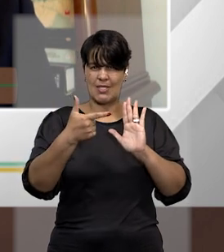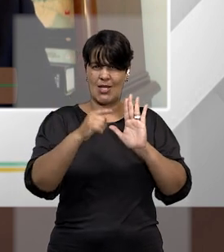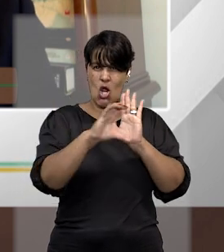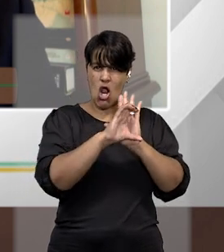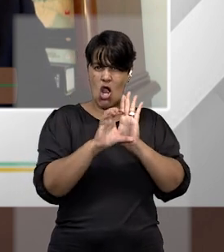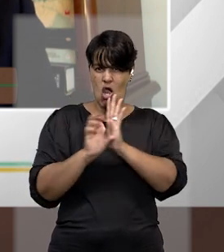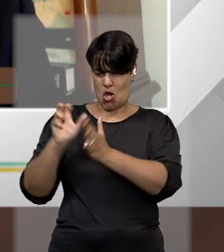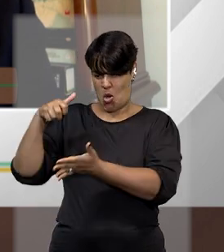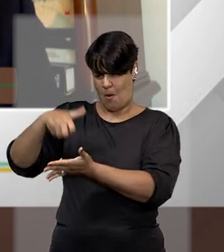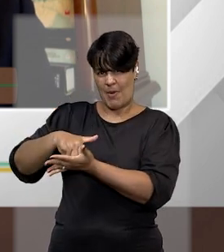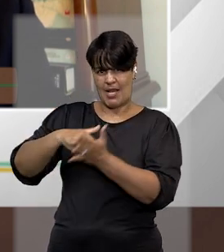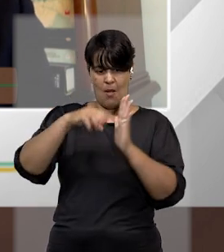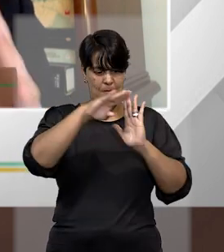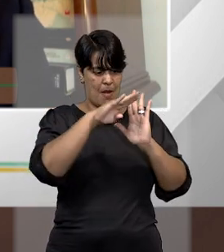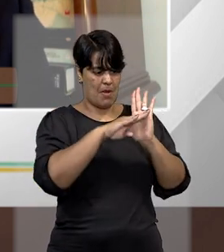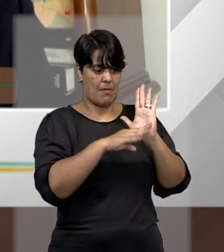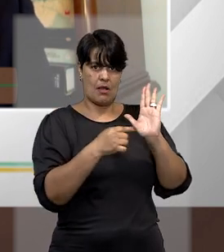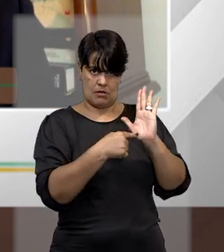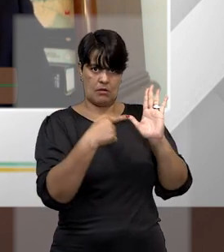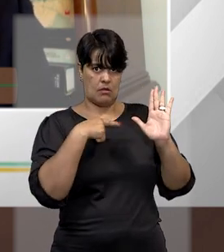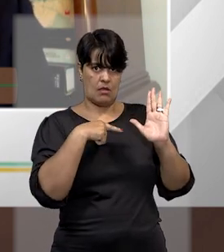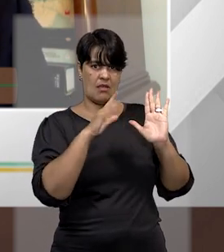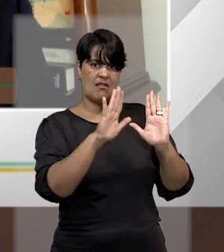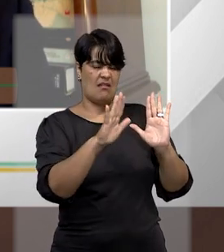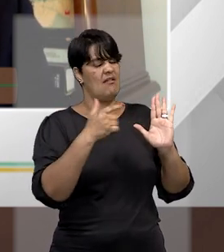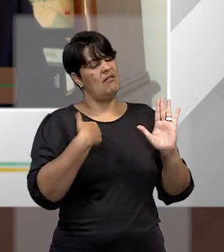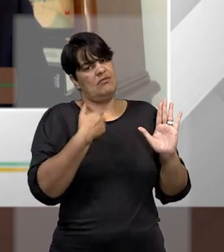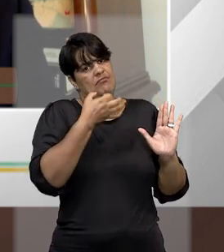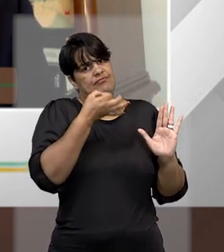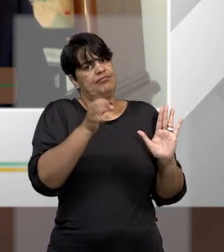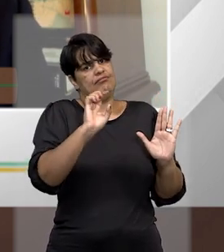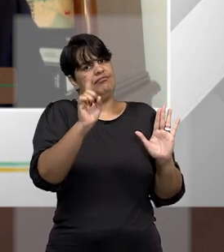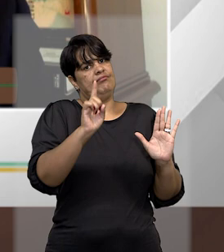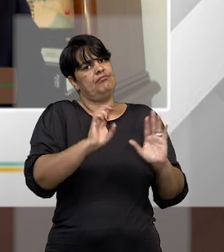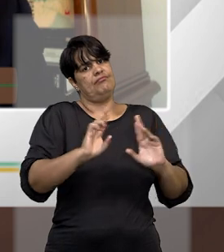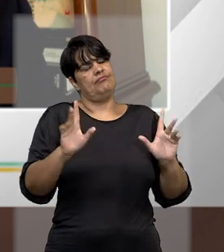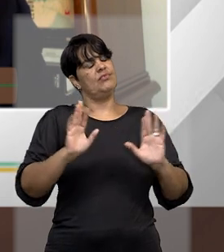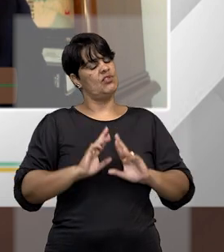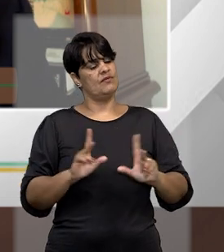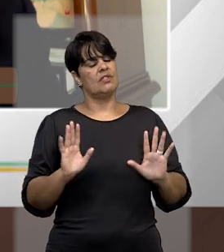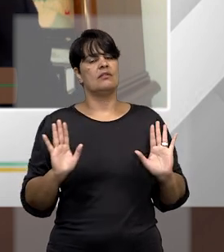liberdades de manifestação, enfim, a livre manifestação do pensamento.